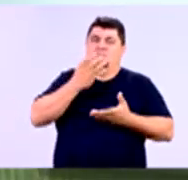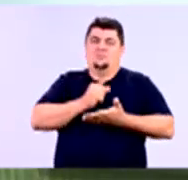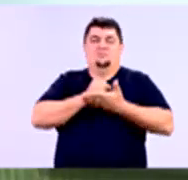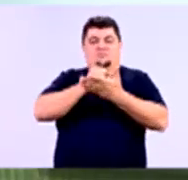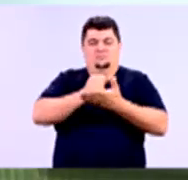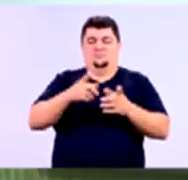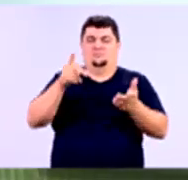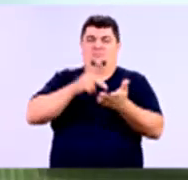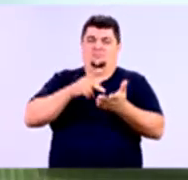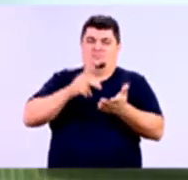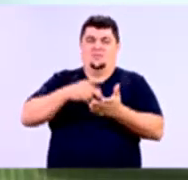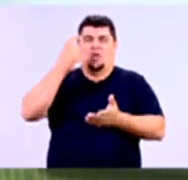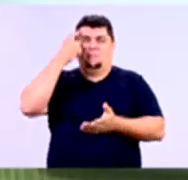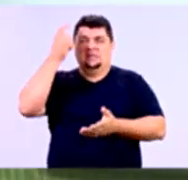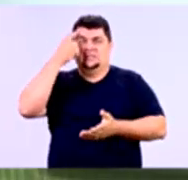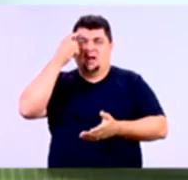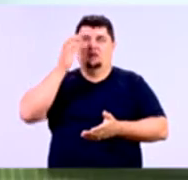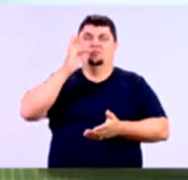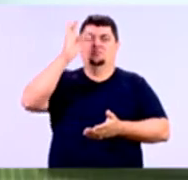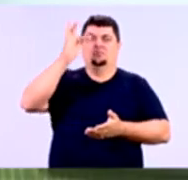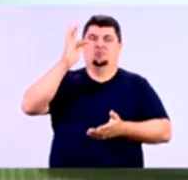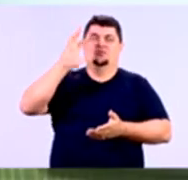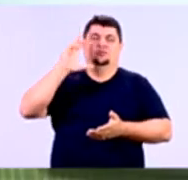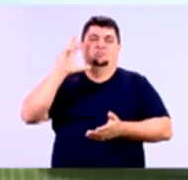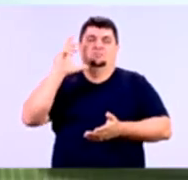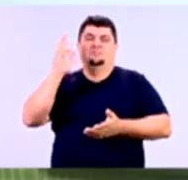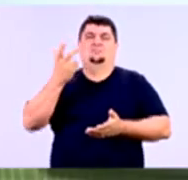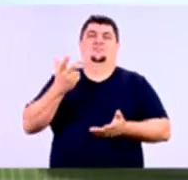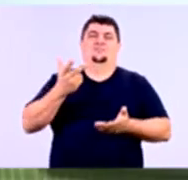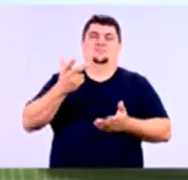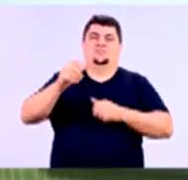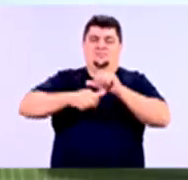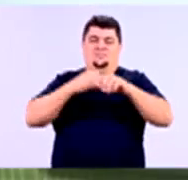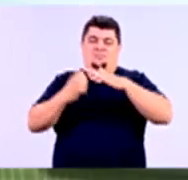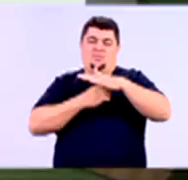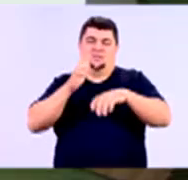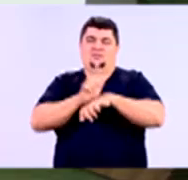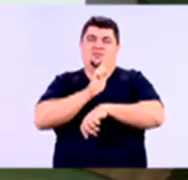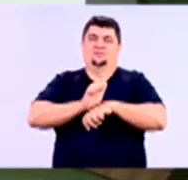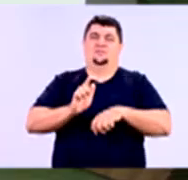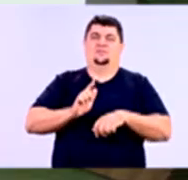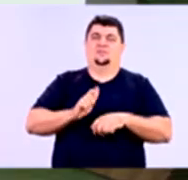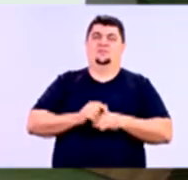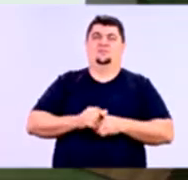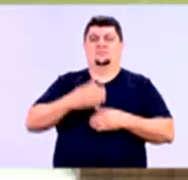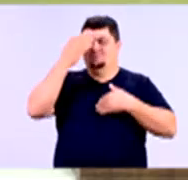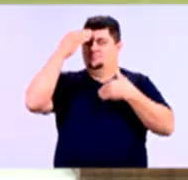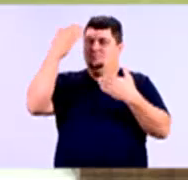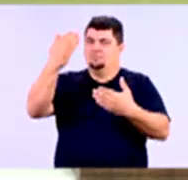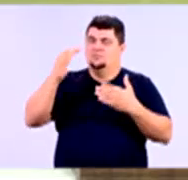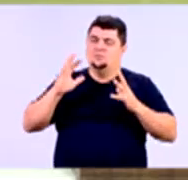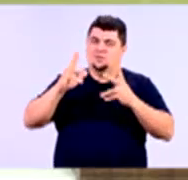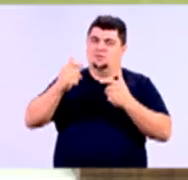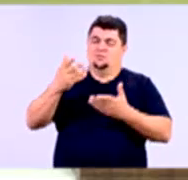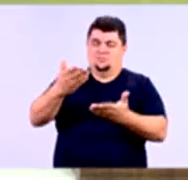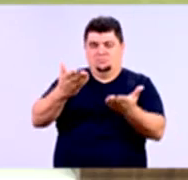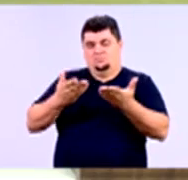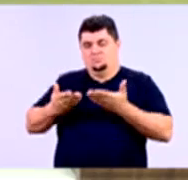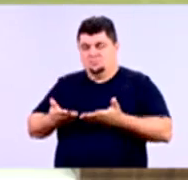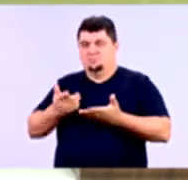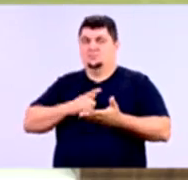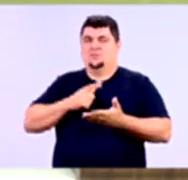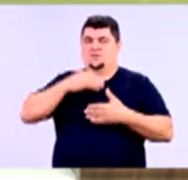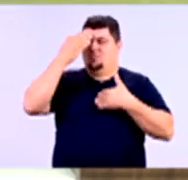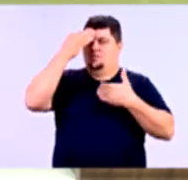vocês mesmos, para pensarem em uma nova maneira de pensar a gestão de empresas mesmo, né? Exatamente. Muito obrigado, pessoal, pela participação de vocês.